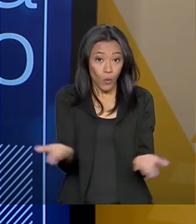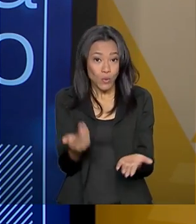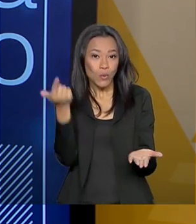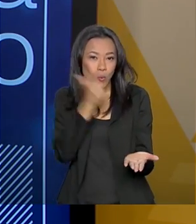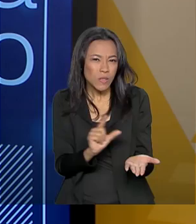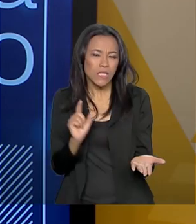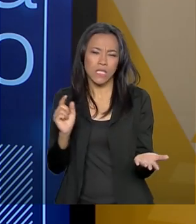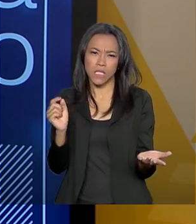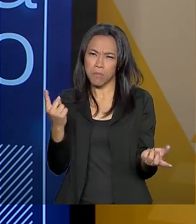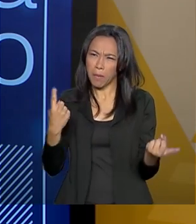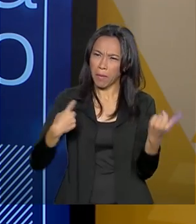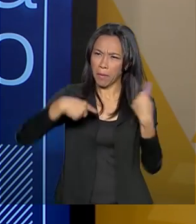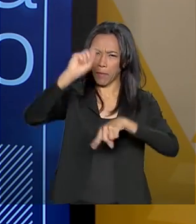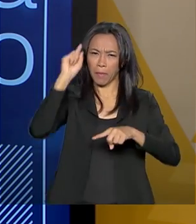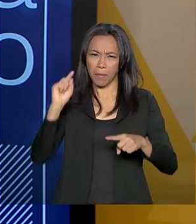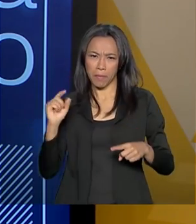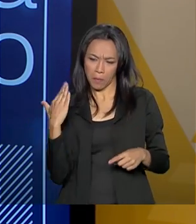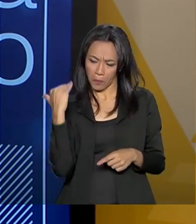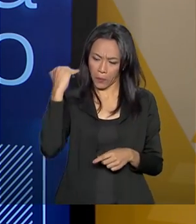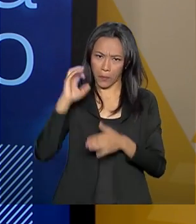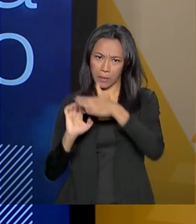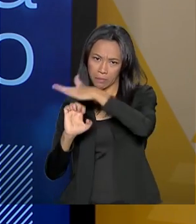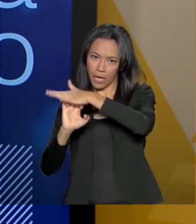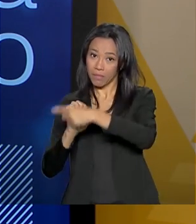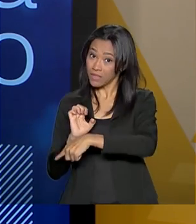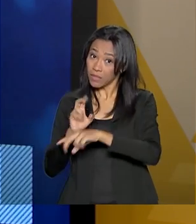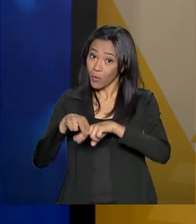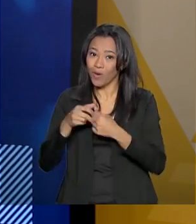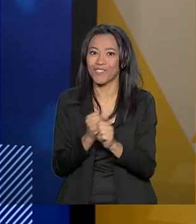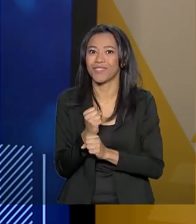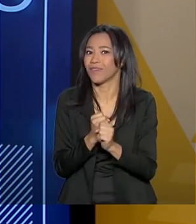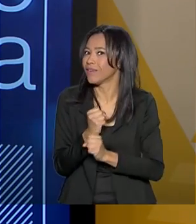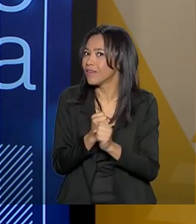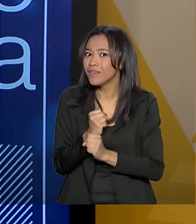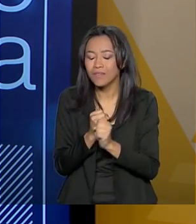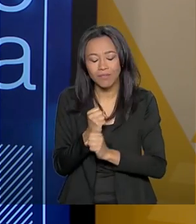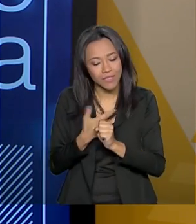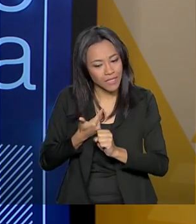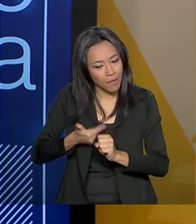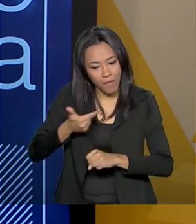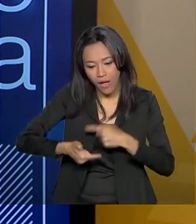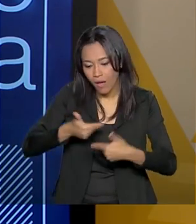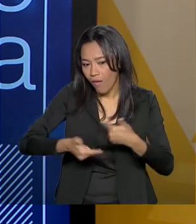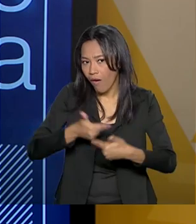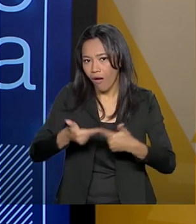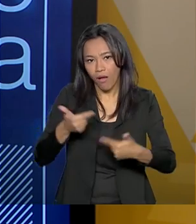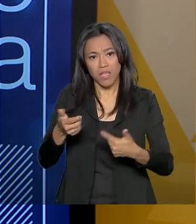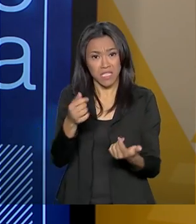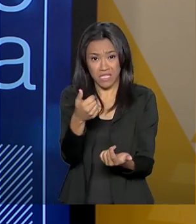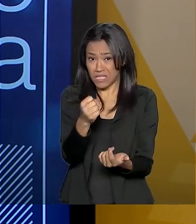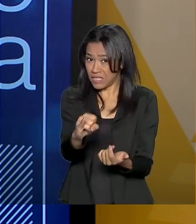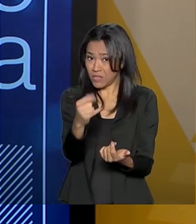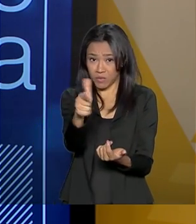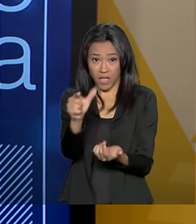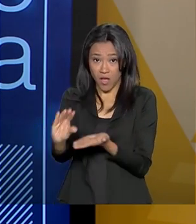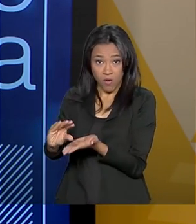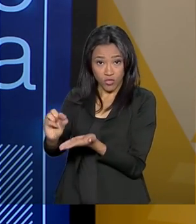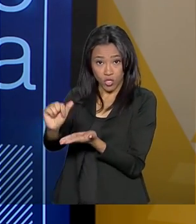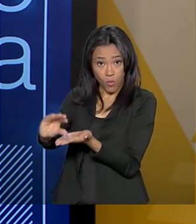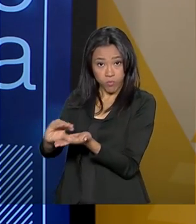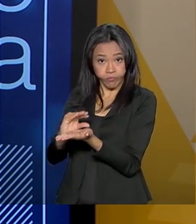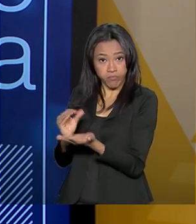competitividade, isso se faz ao longo de muitos anos. Mas, sem investimento continuado, a gente pode perder essa